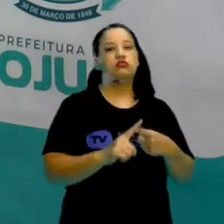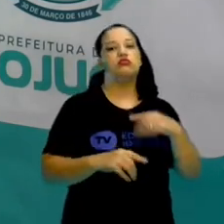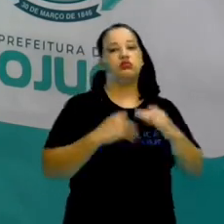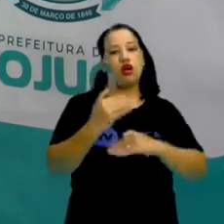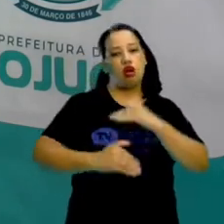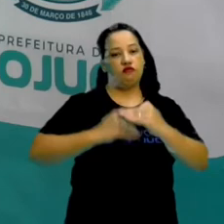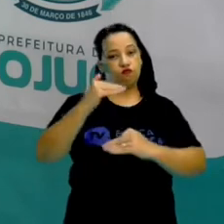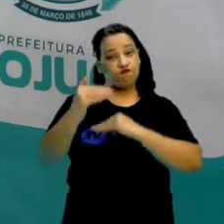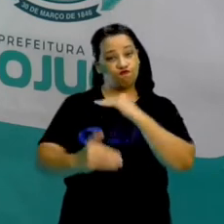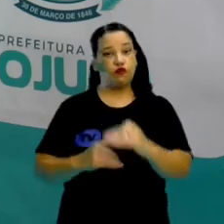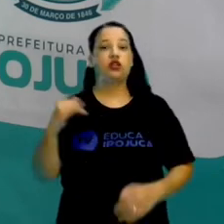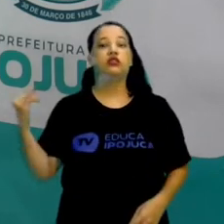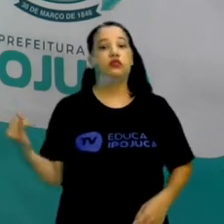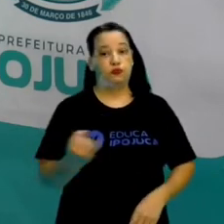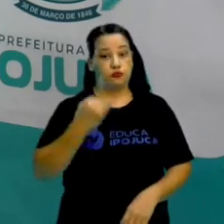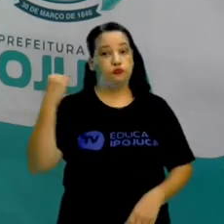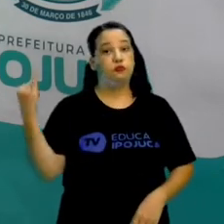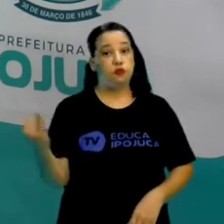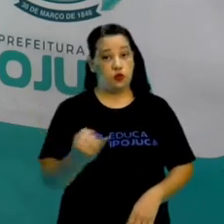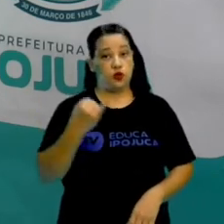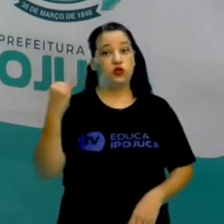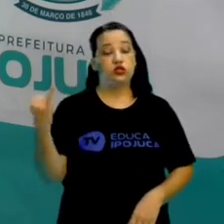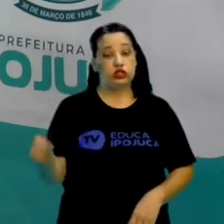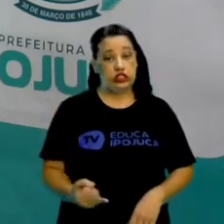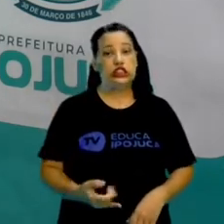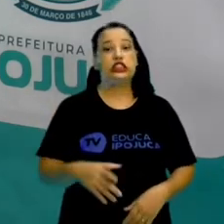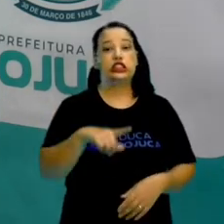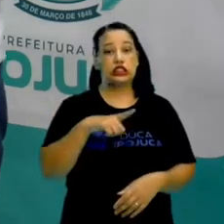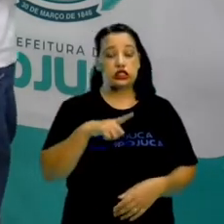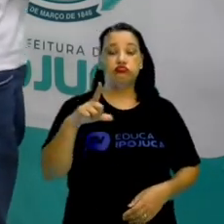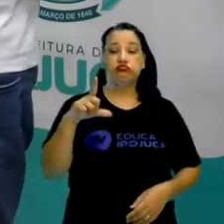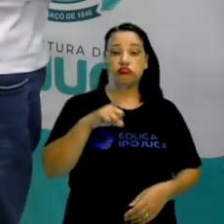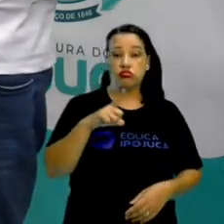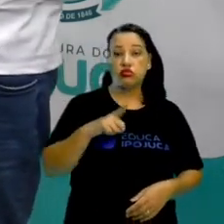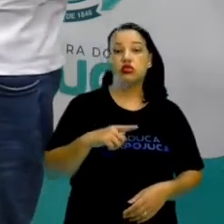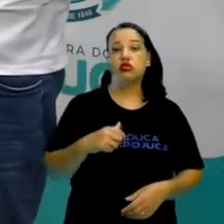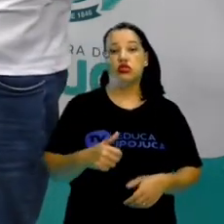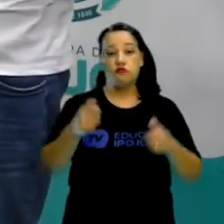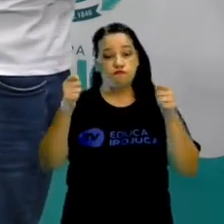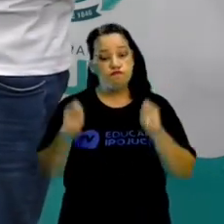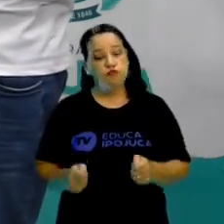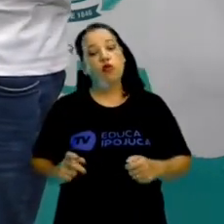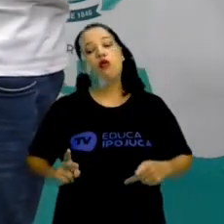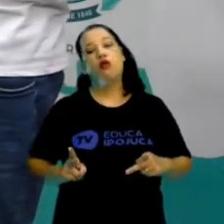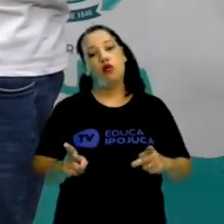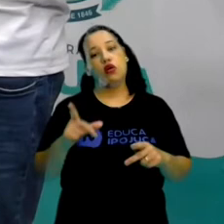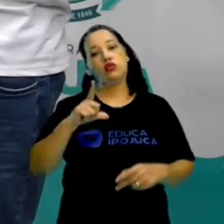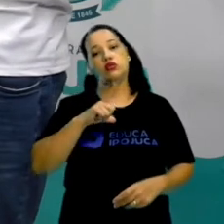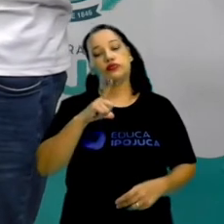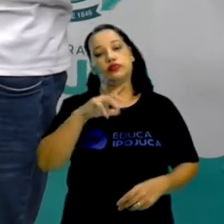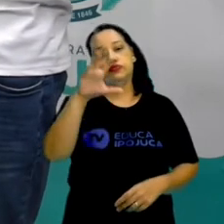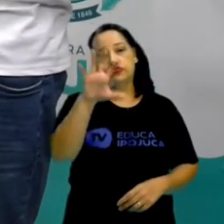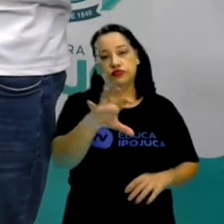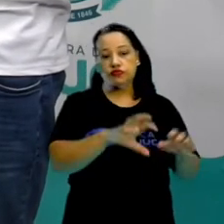em Ipojuca muito importante E que vem se consolidando aqui na região, né?